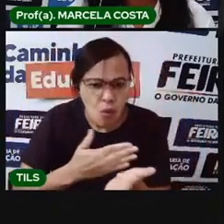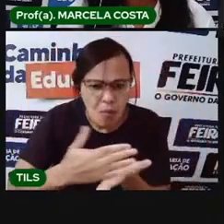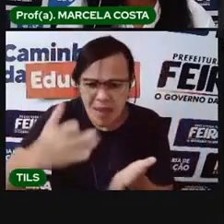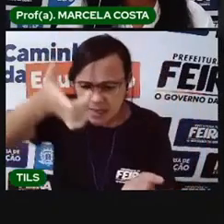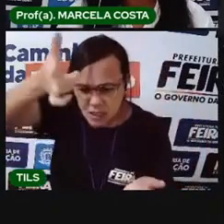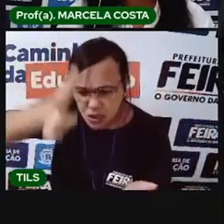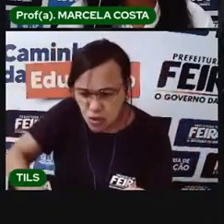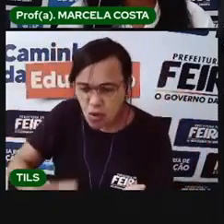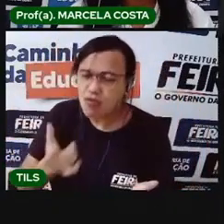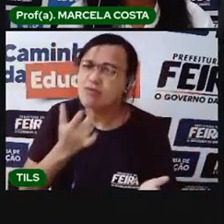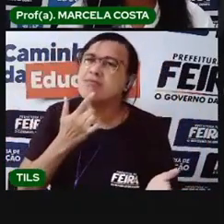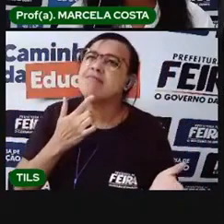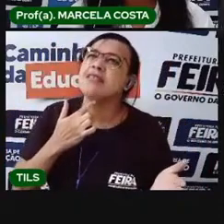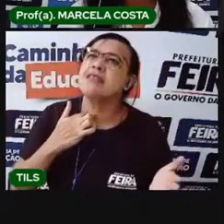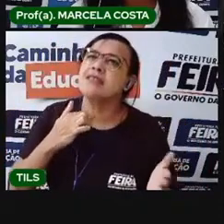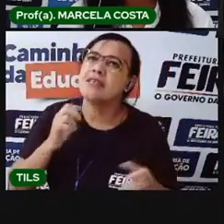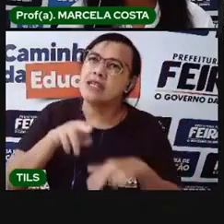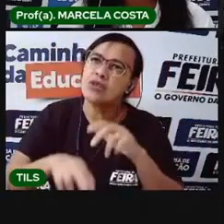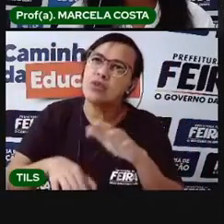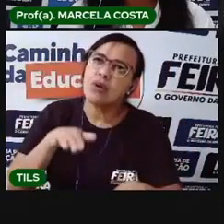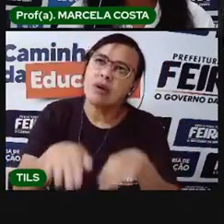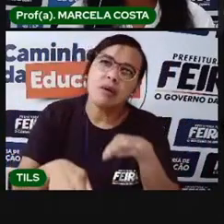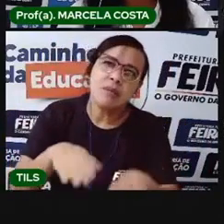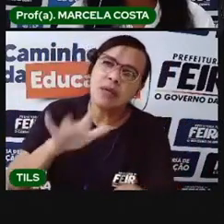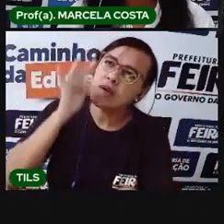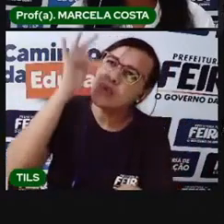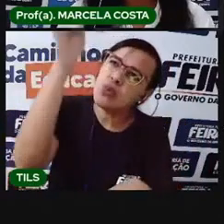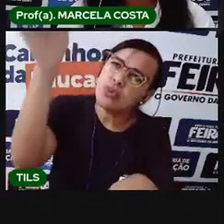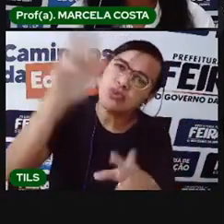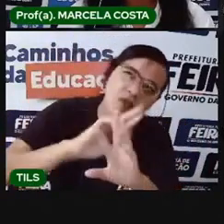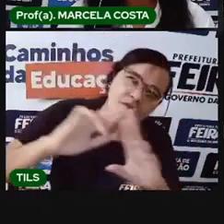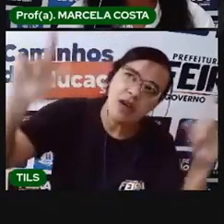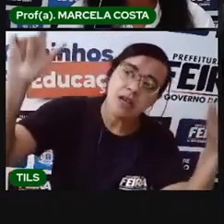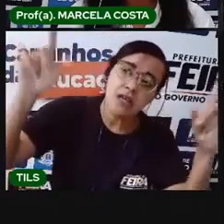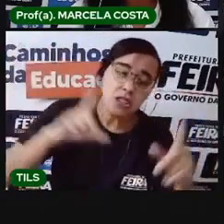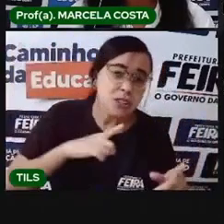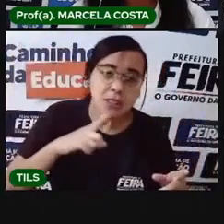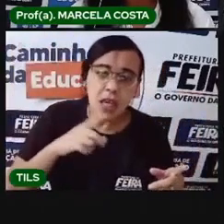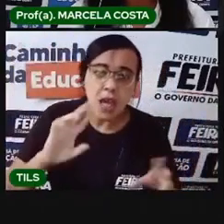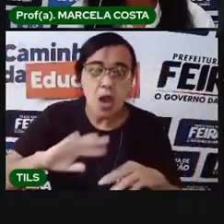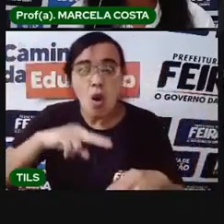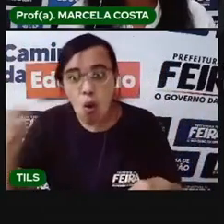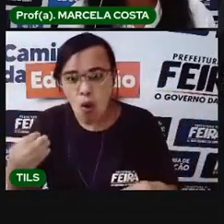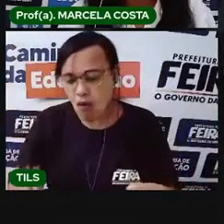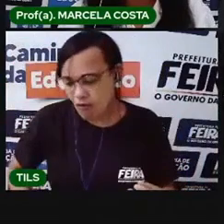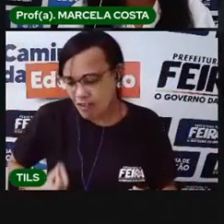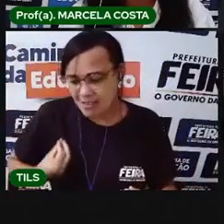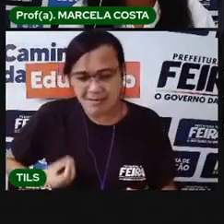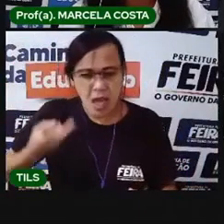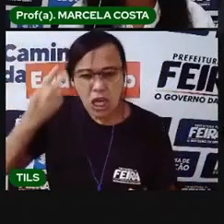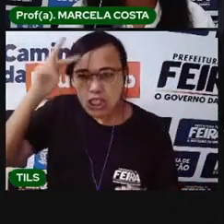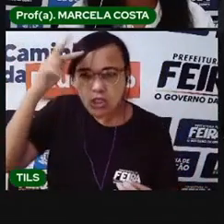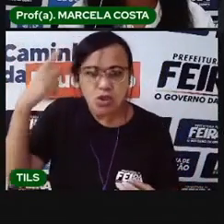desejo de iniciar uma nova caminhada em busca de oportunidades ou de sobrevivência. Histórias